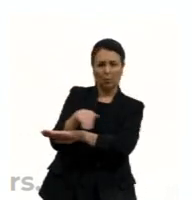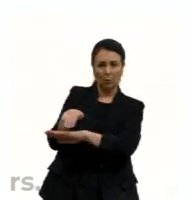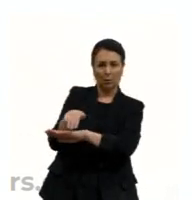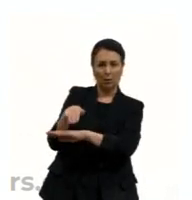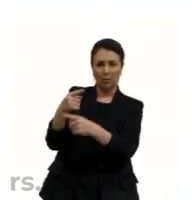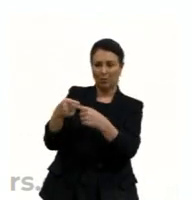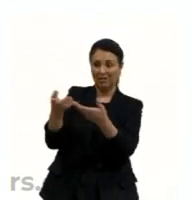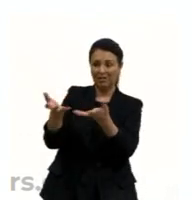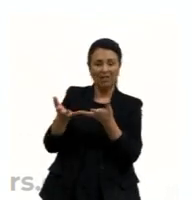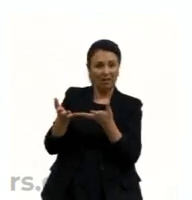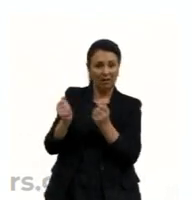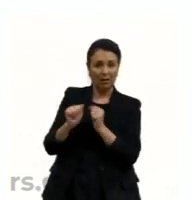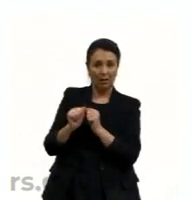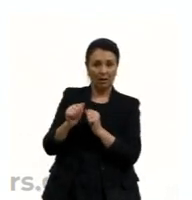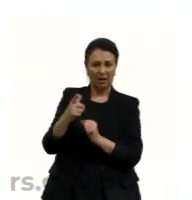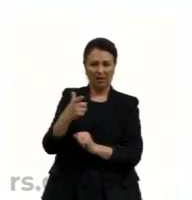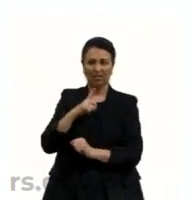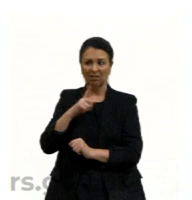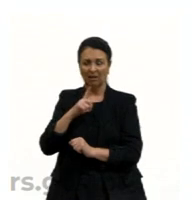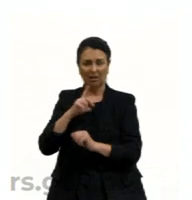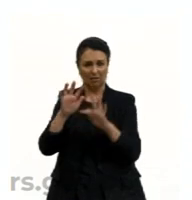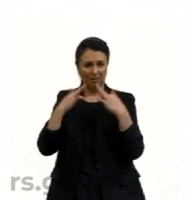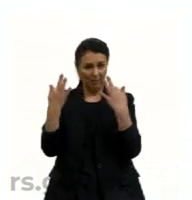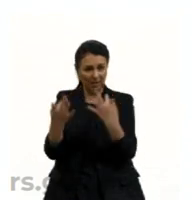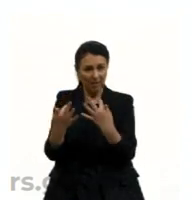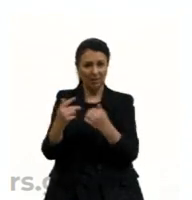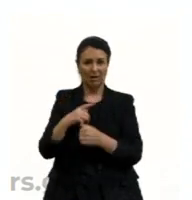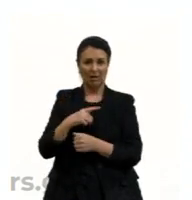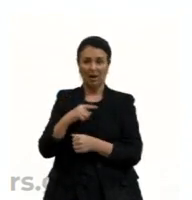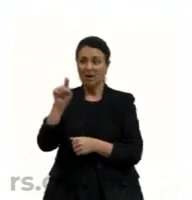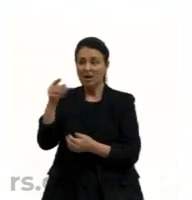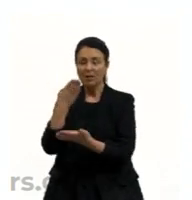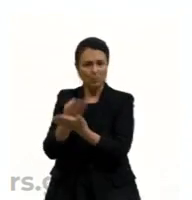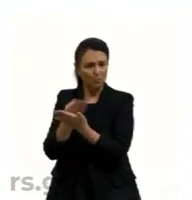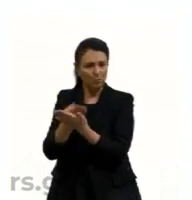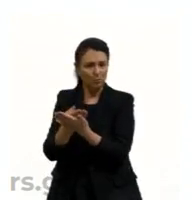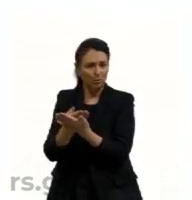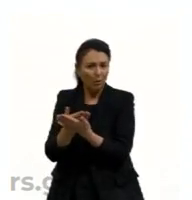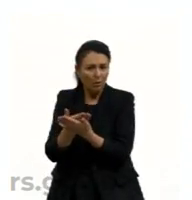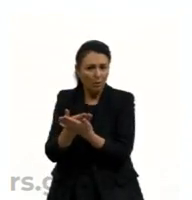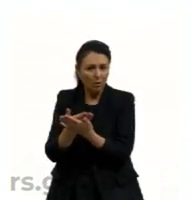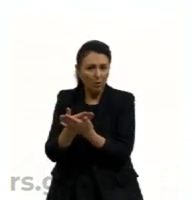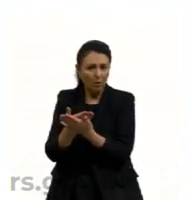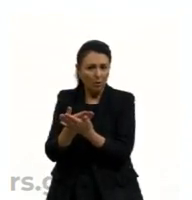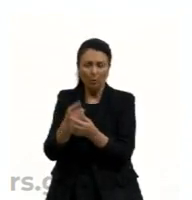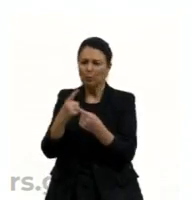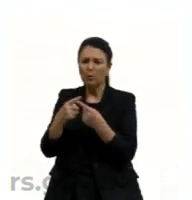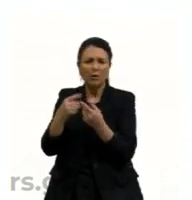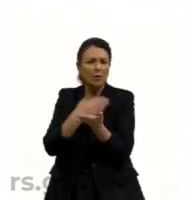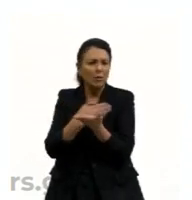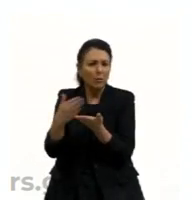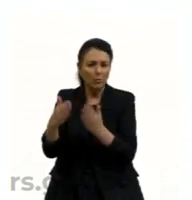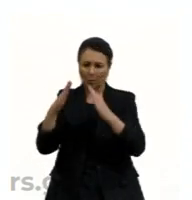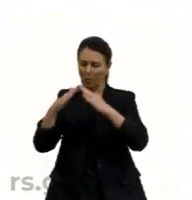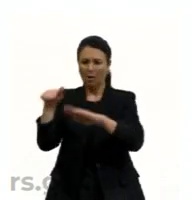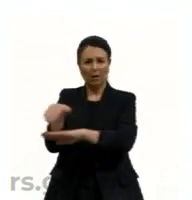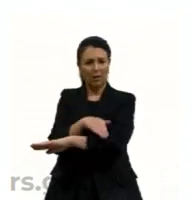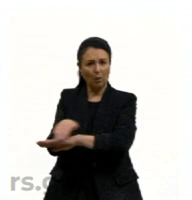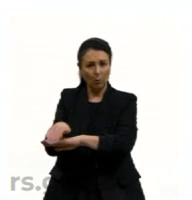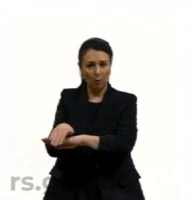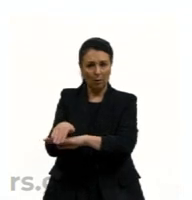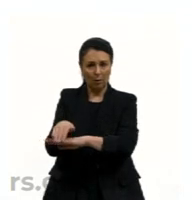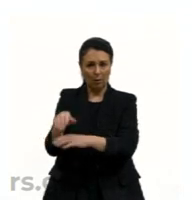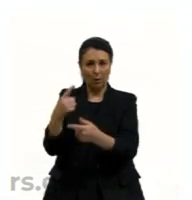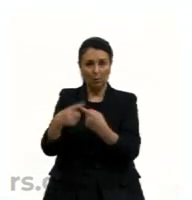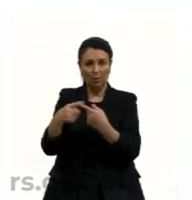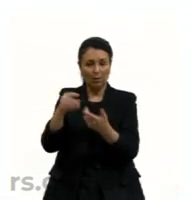Esse morador não tem família? Ele tem formação? O que ele empurrou esse morador a ser morador de rua? O que essas coisas acontecem? O desemprego.